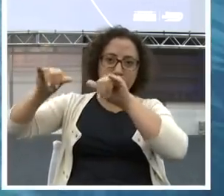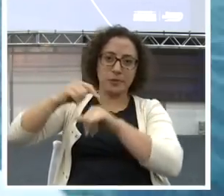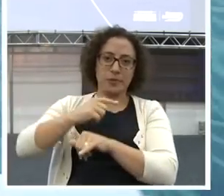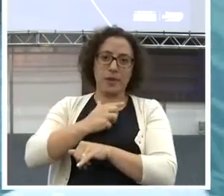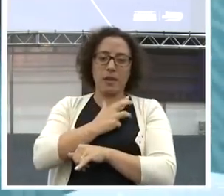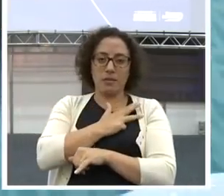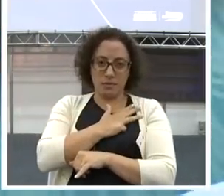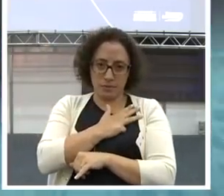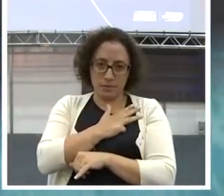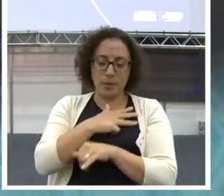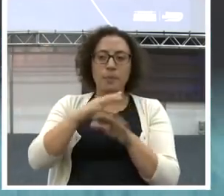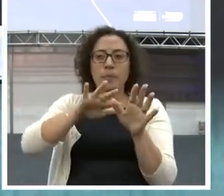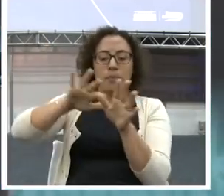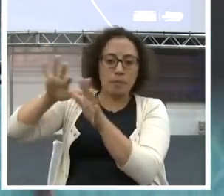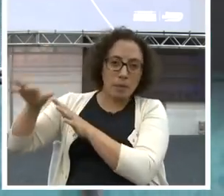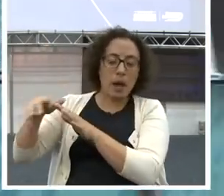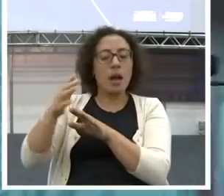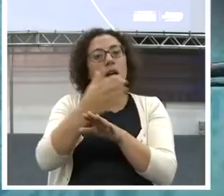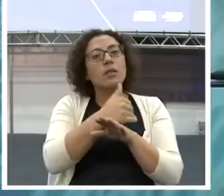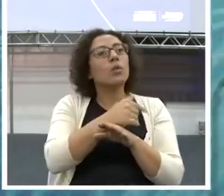que o Brasil vivia?